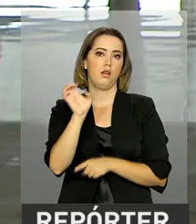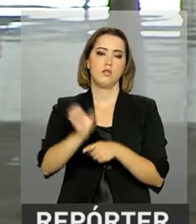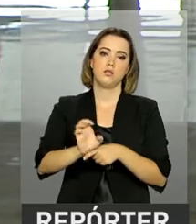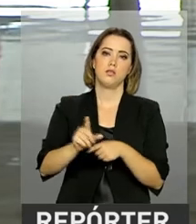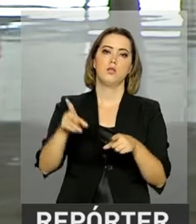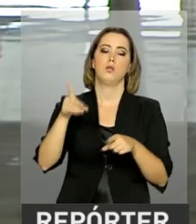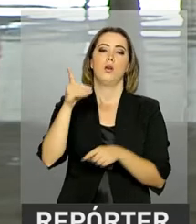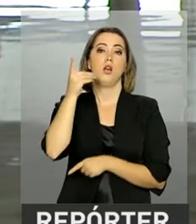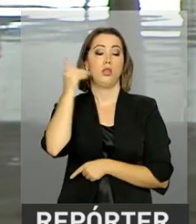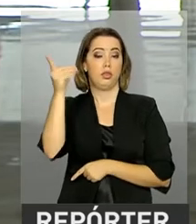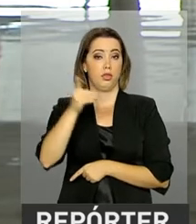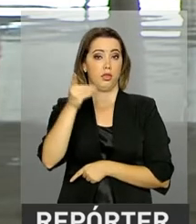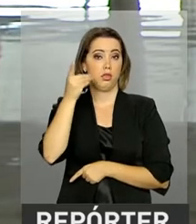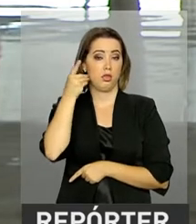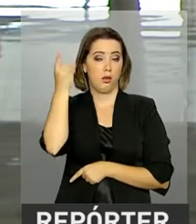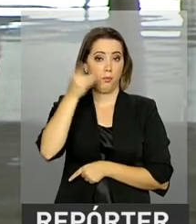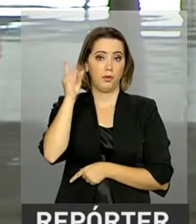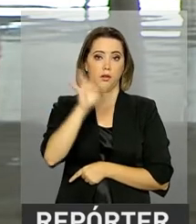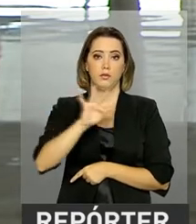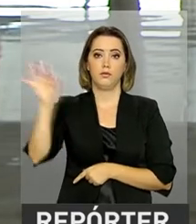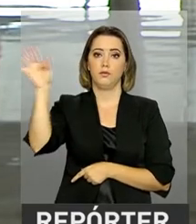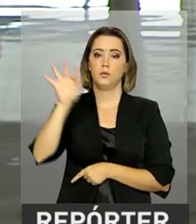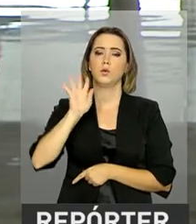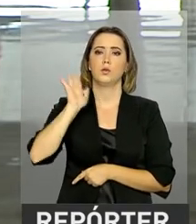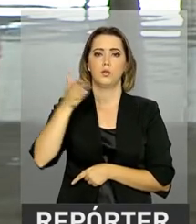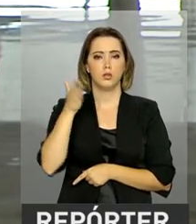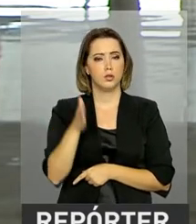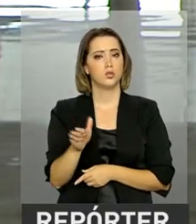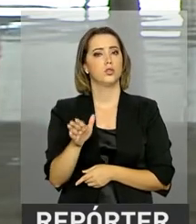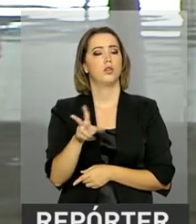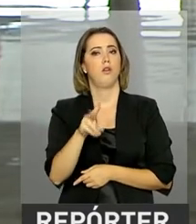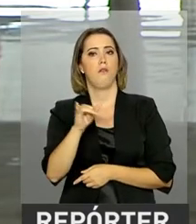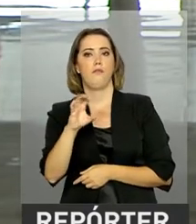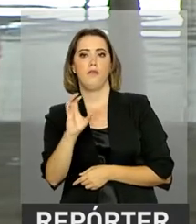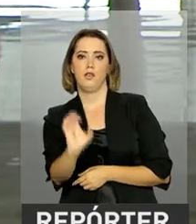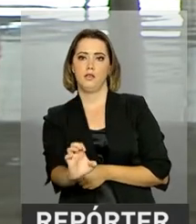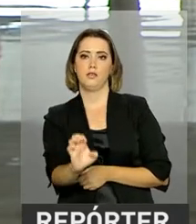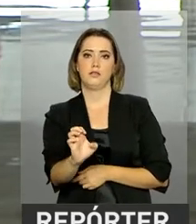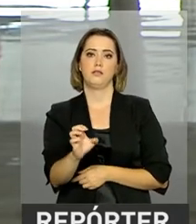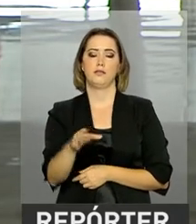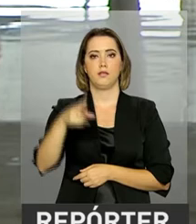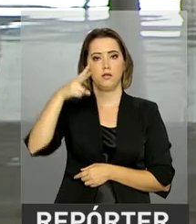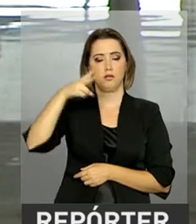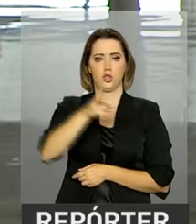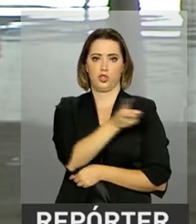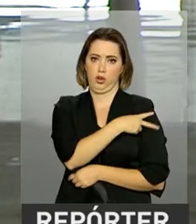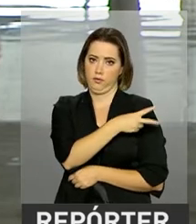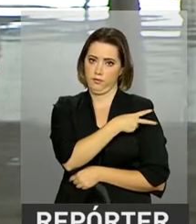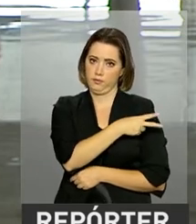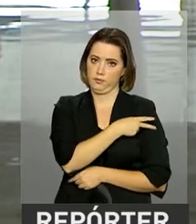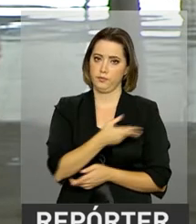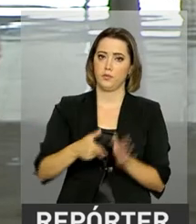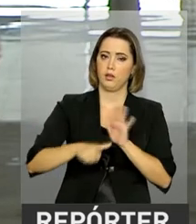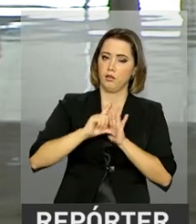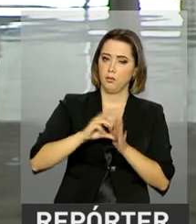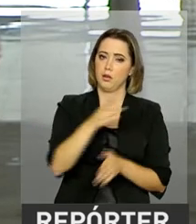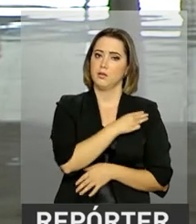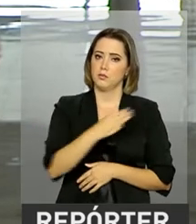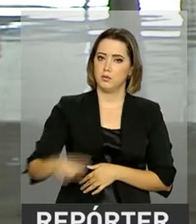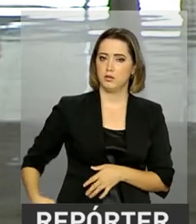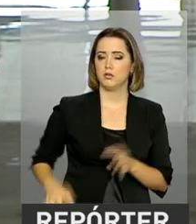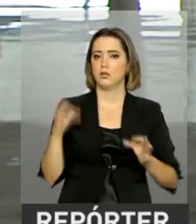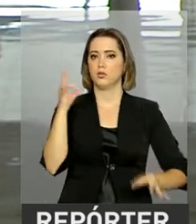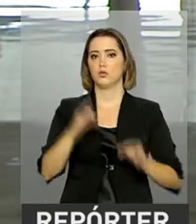vice-governador de São Paulo, ministro-chefe da Secretaria-Geral da Presidência e ministro da Justiça durante o governo, Fernando Henrique Cardoso.